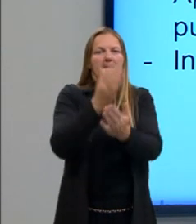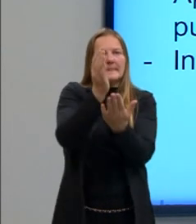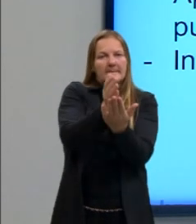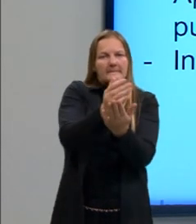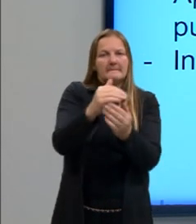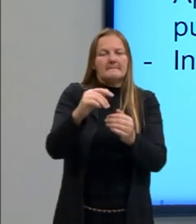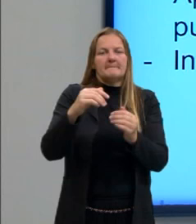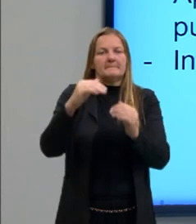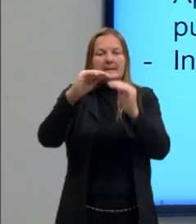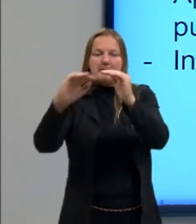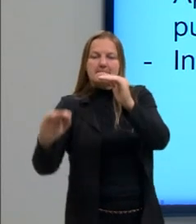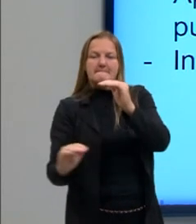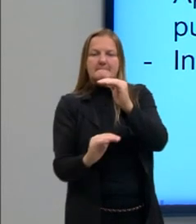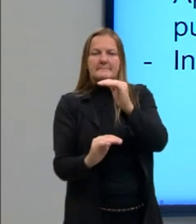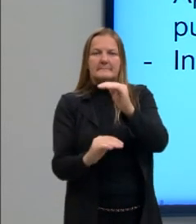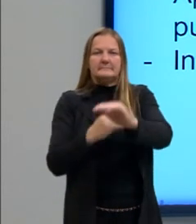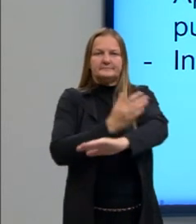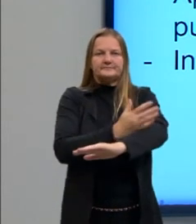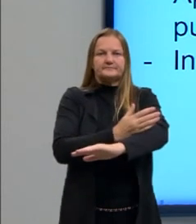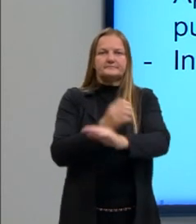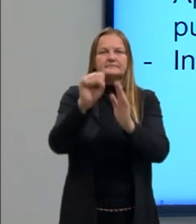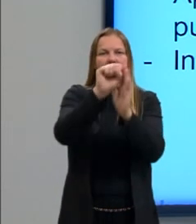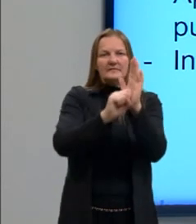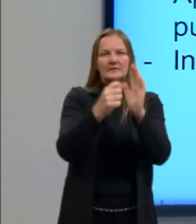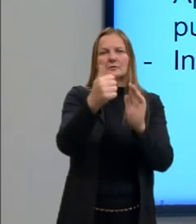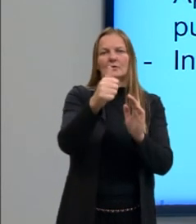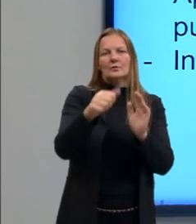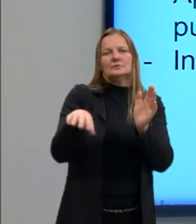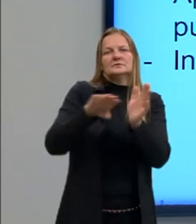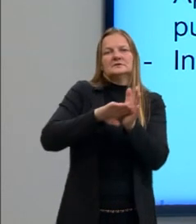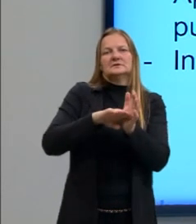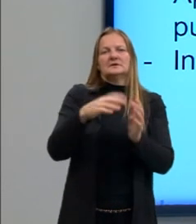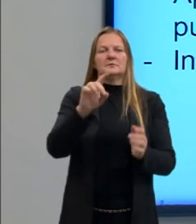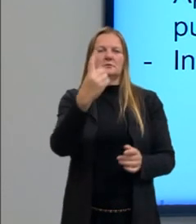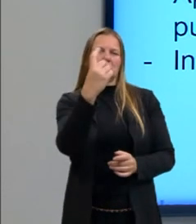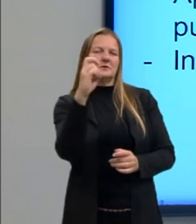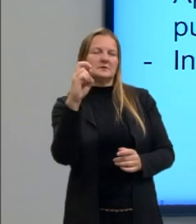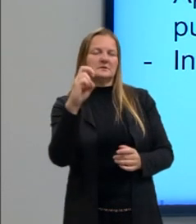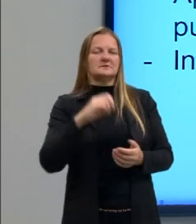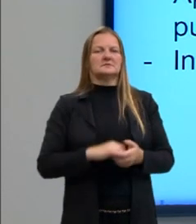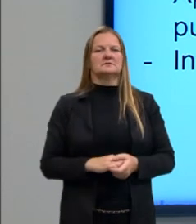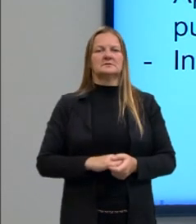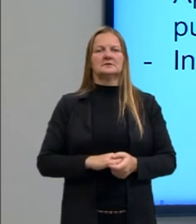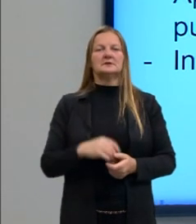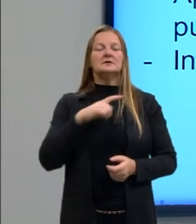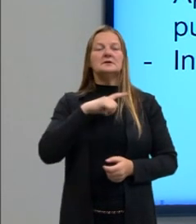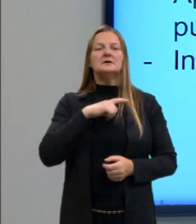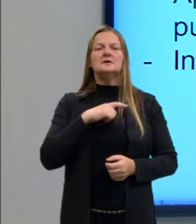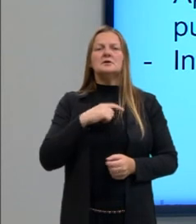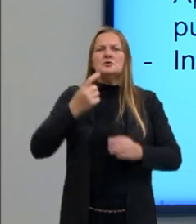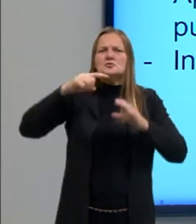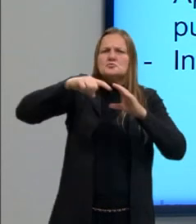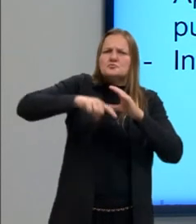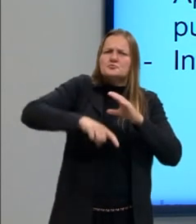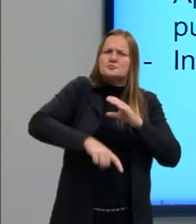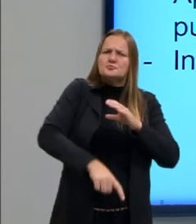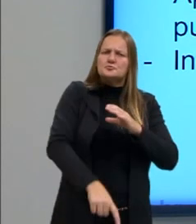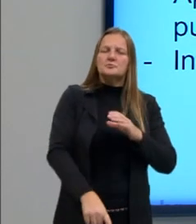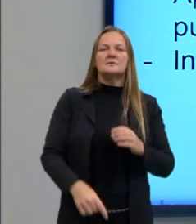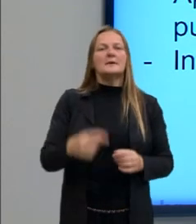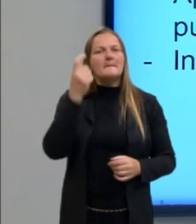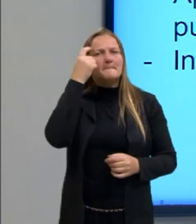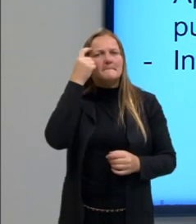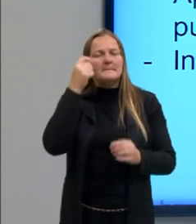vai ser a Baixa Idade Média, do século XI ao século XV. E vai ter, então, um aprofundamento dessa